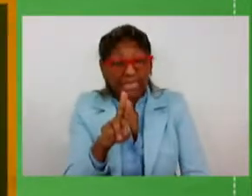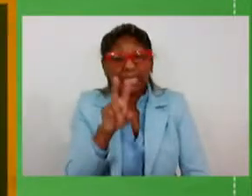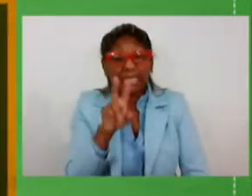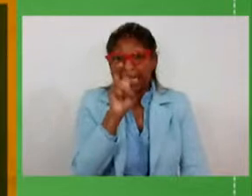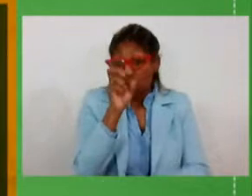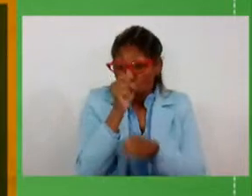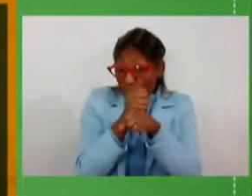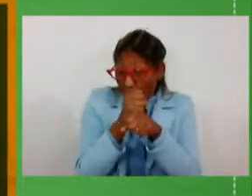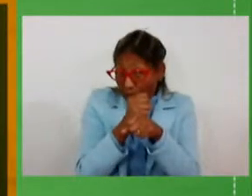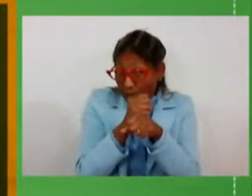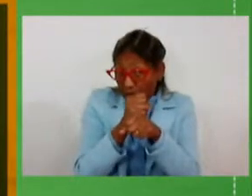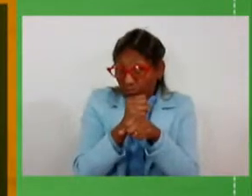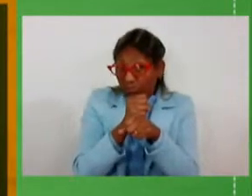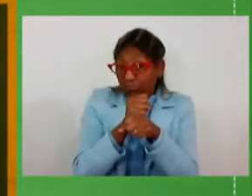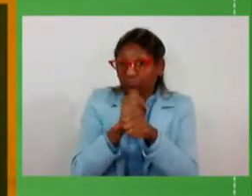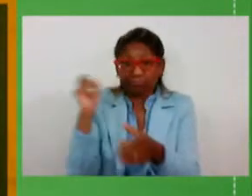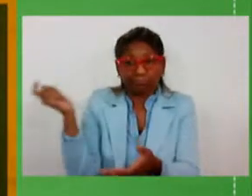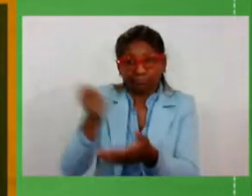média...